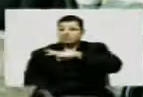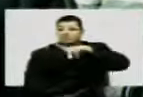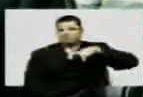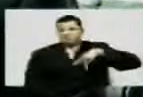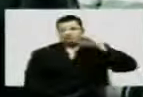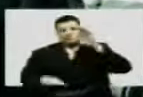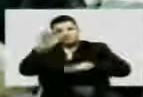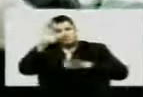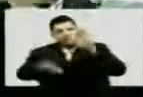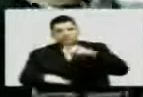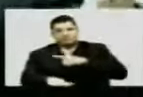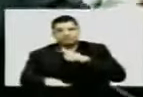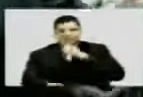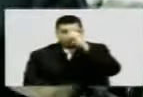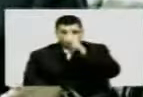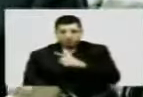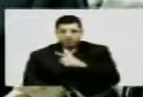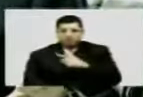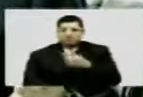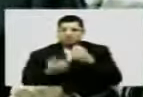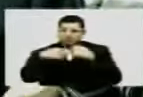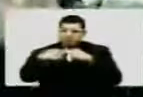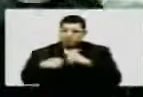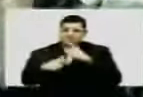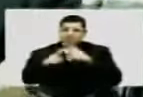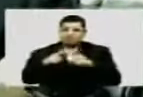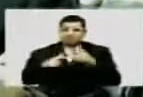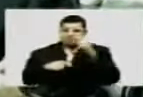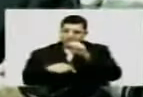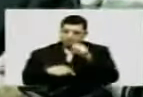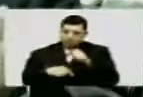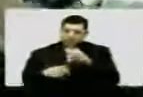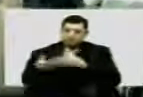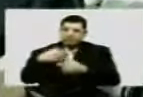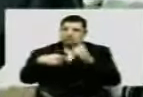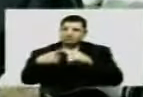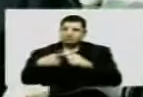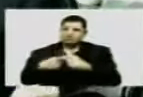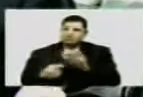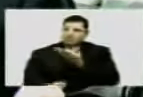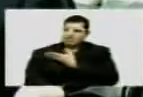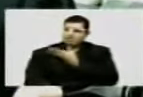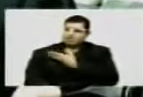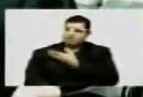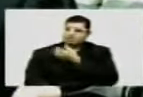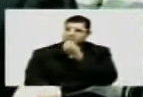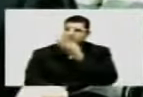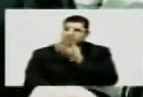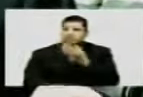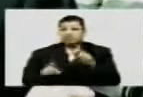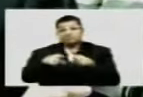Infelizmente, às vezes, você tem que judicializar algo que podia ser resolvido e devia ser resolvido amigavelmente,